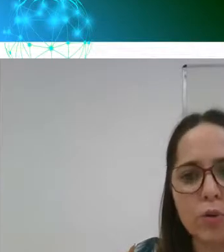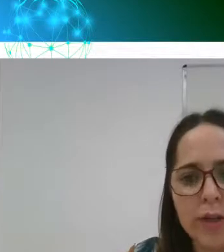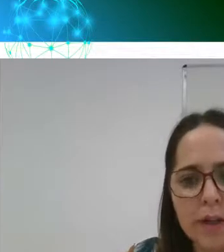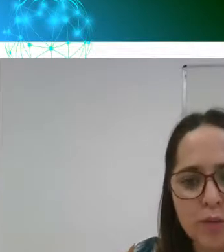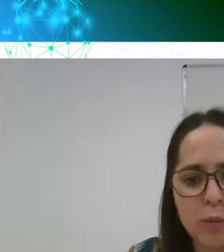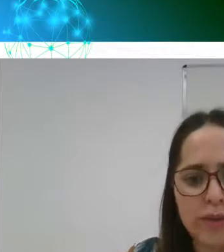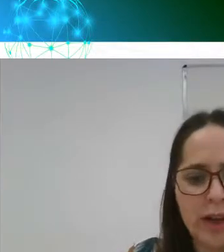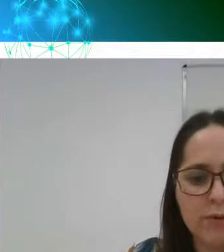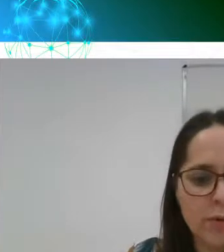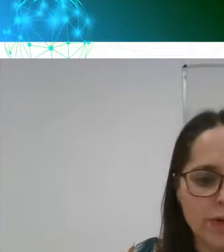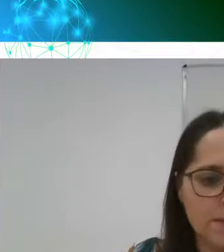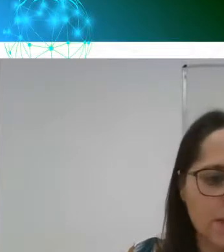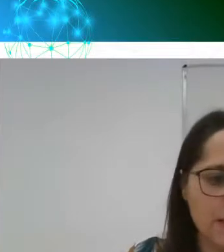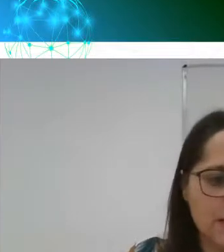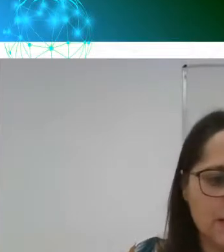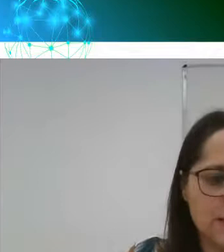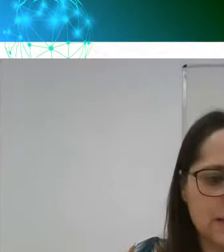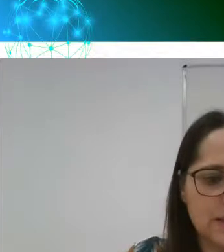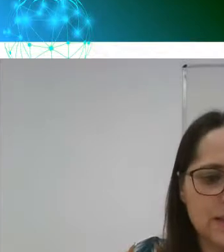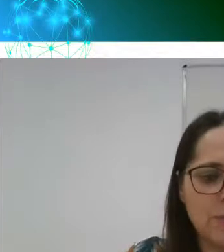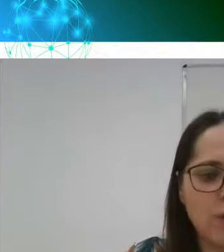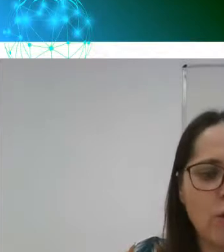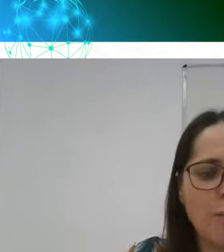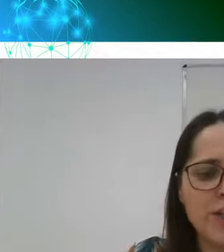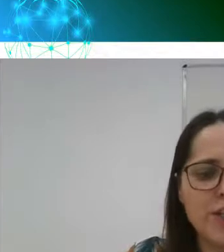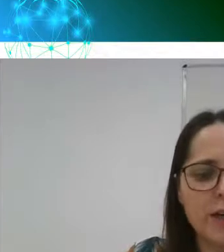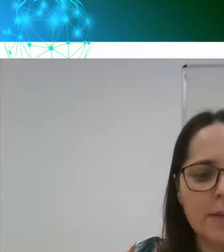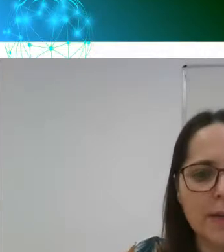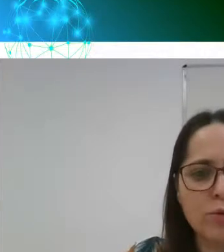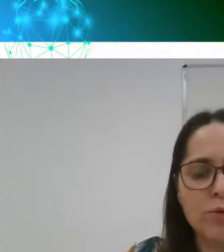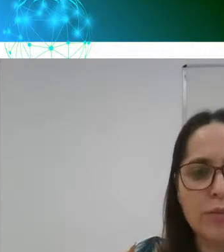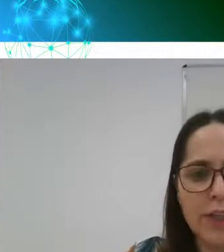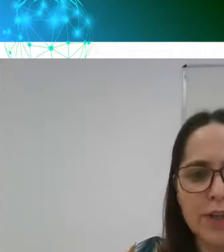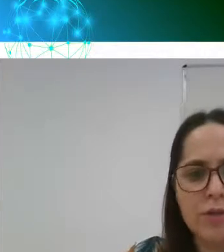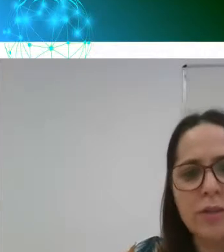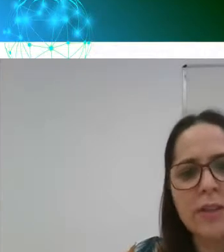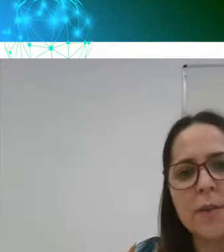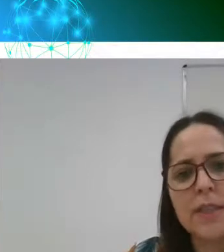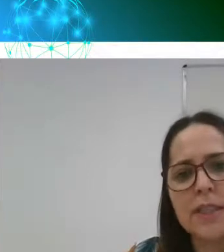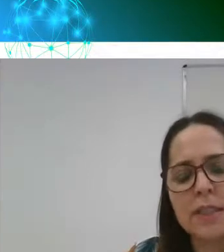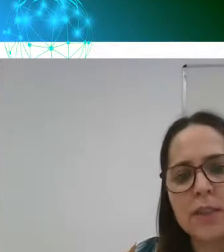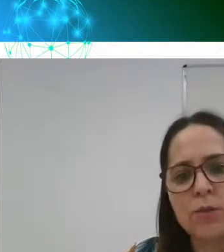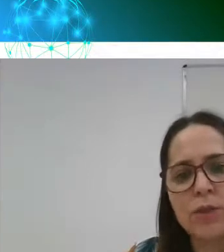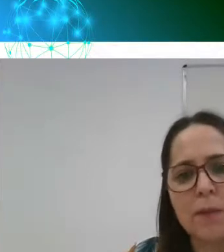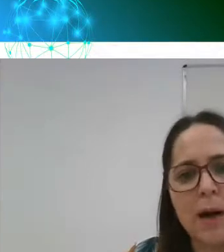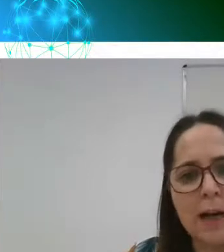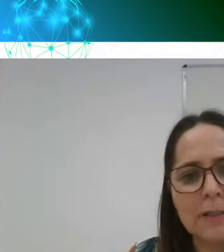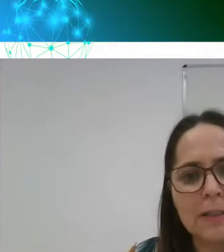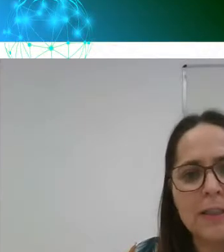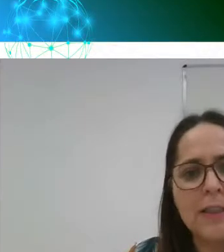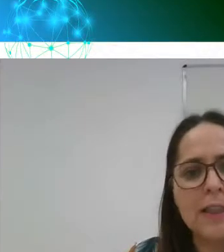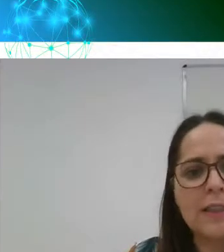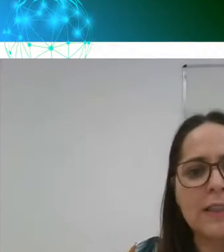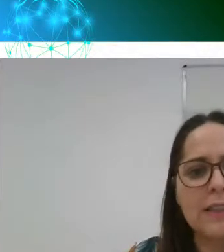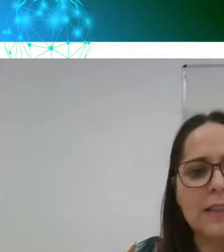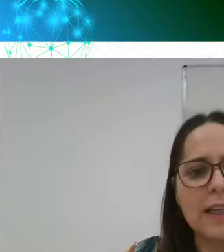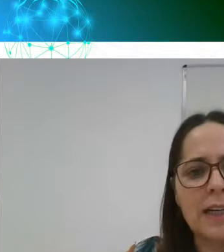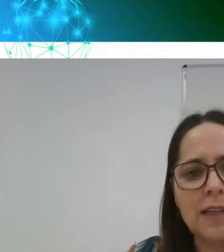como autor responsável aí pelo compartilhamento do vídeo de apresentação do trabalho,